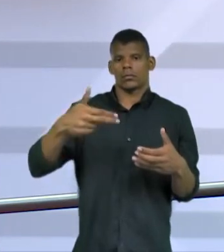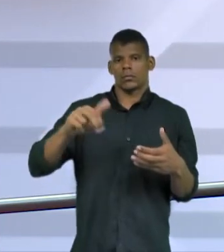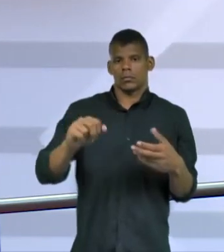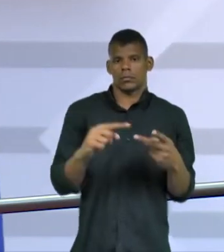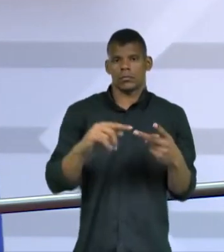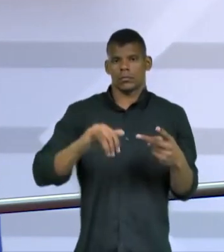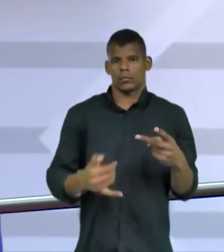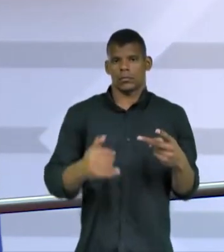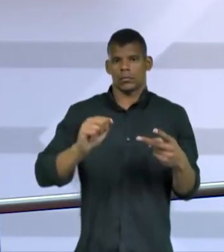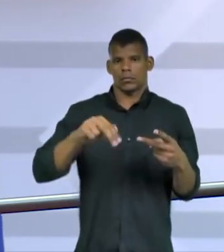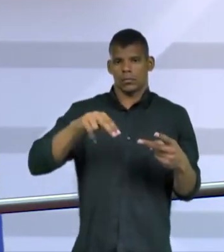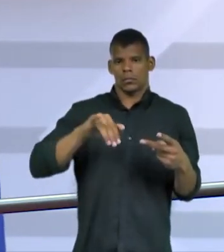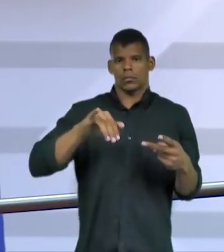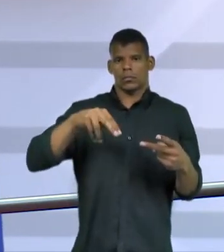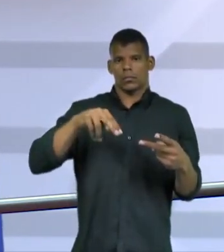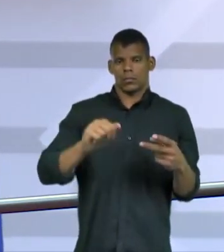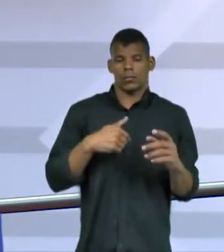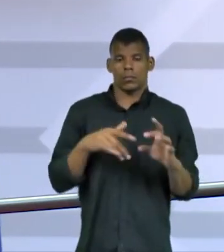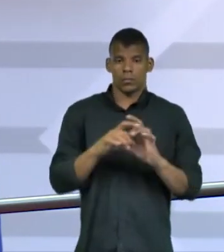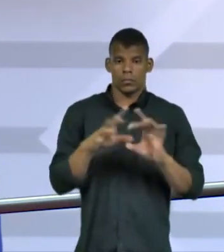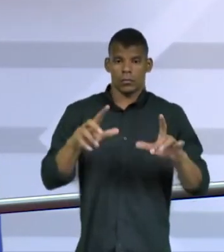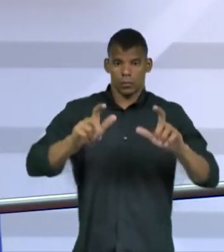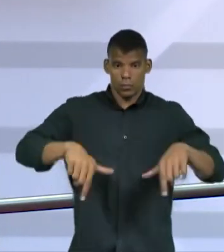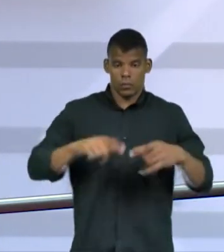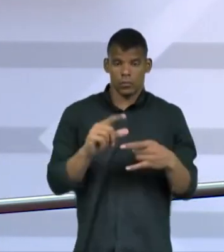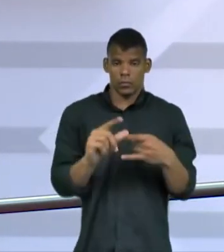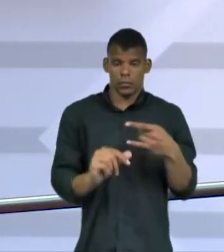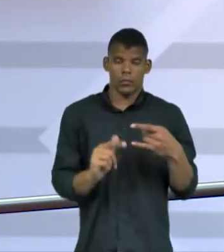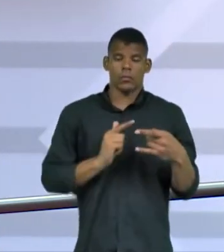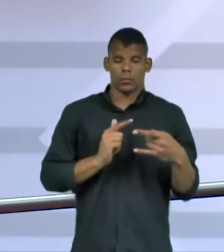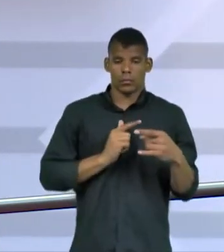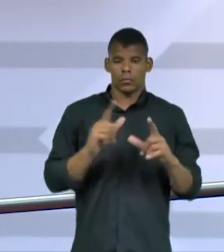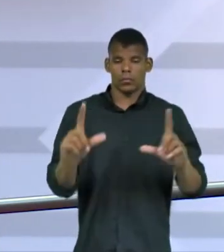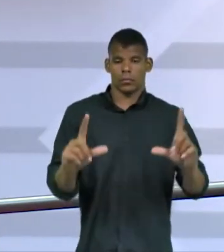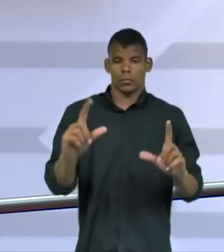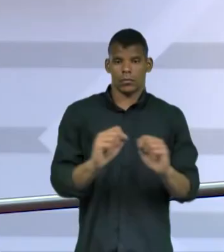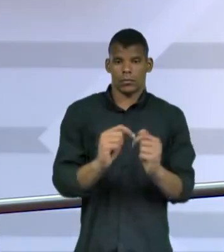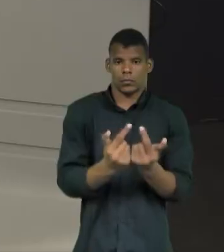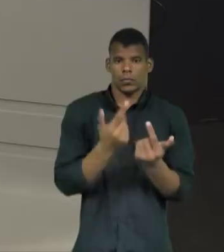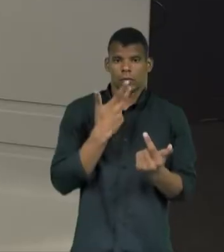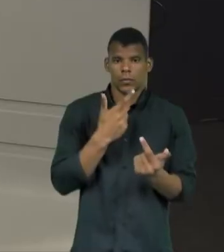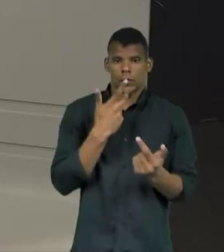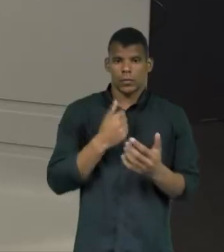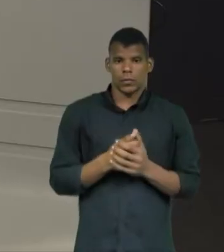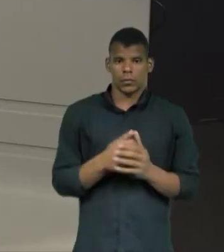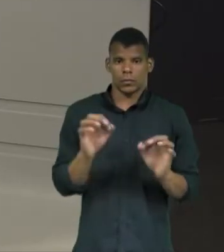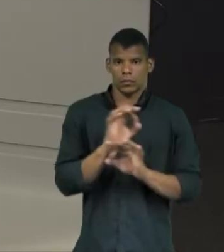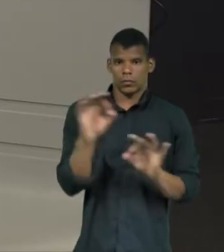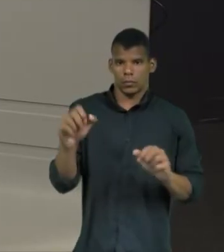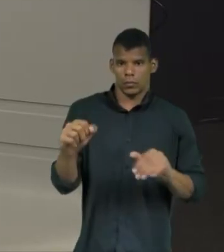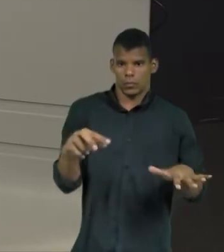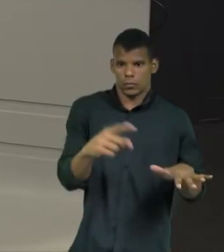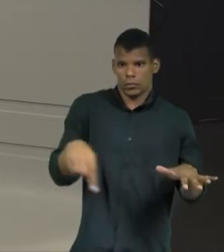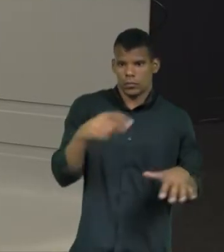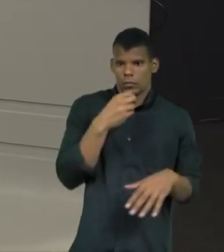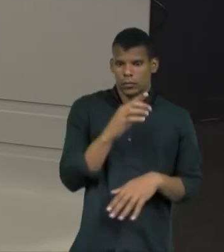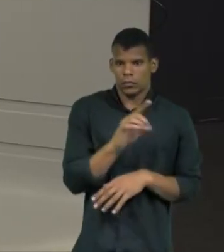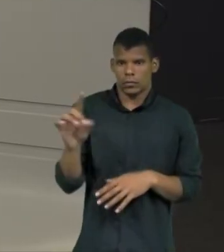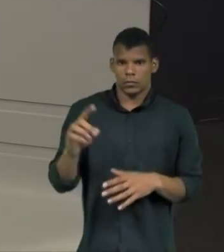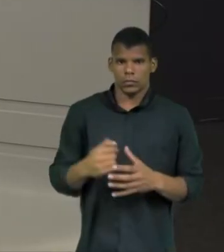Gouveia, estão disponíveis no nosso canal do YouTube, TV Assembleia Ceará. Uma ótima semana a todos. Bom dia, Tiago.